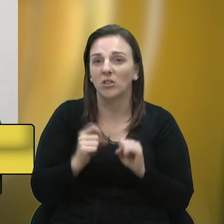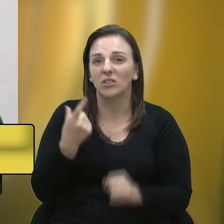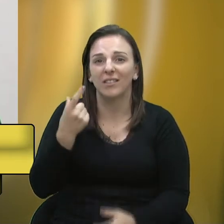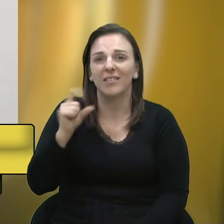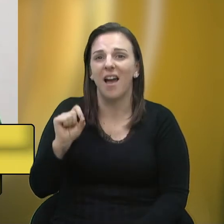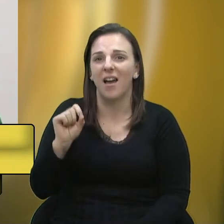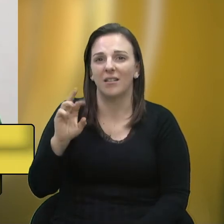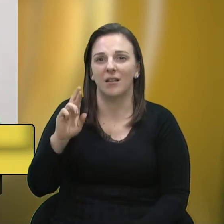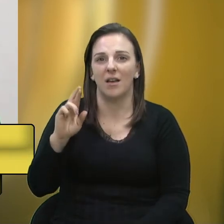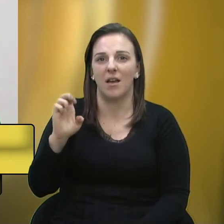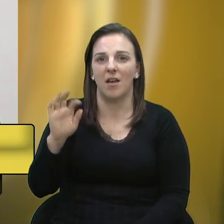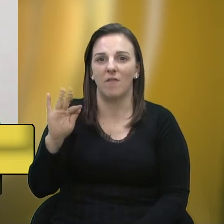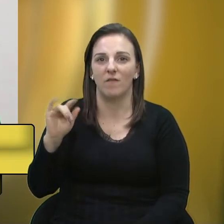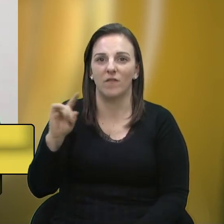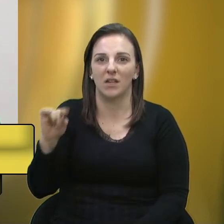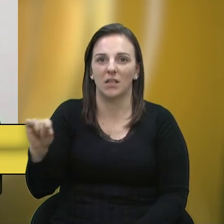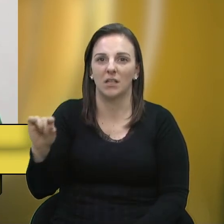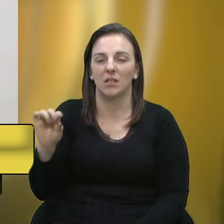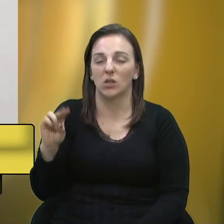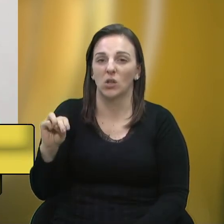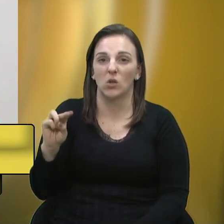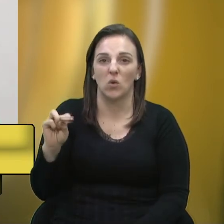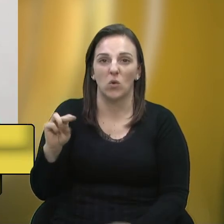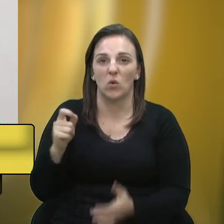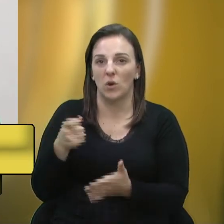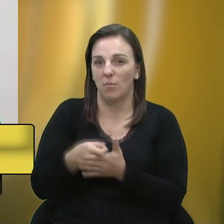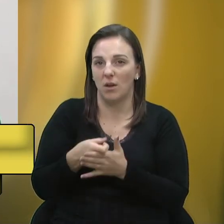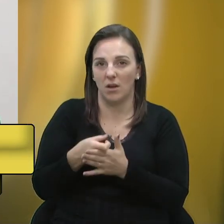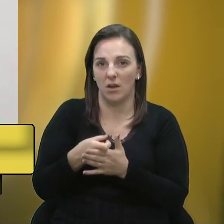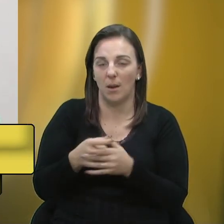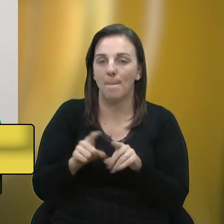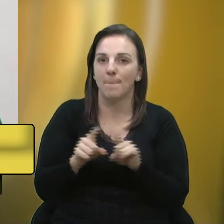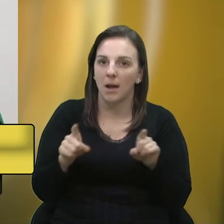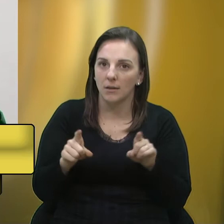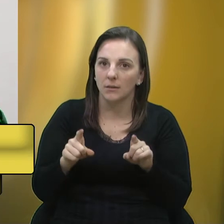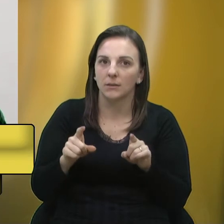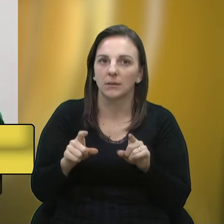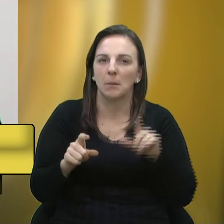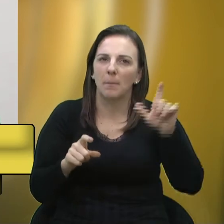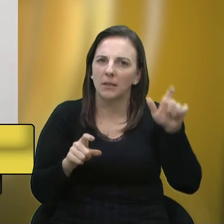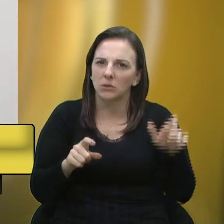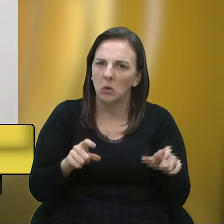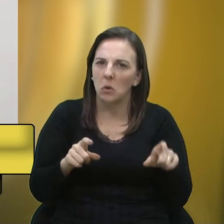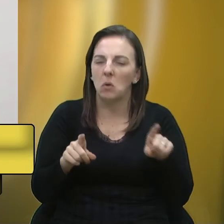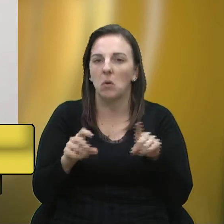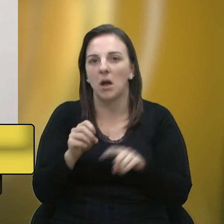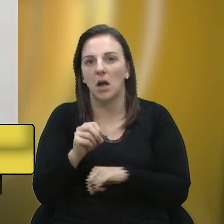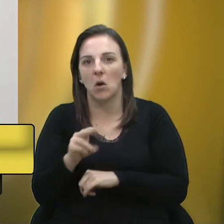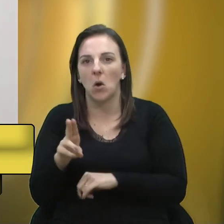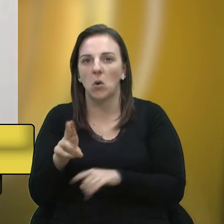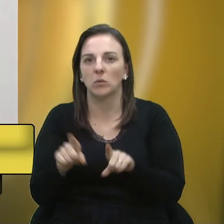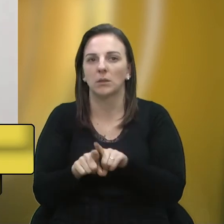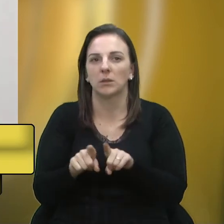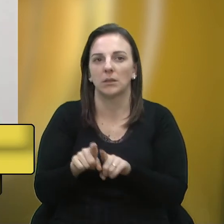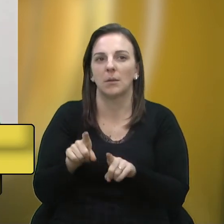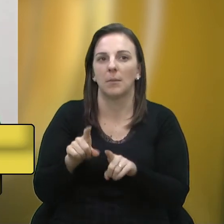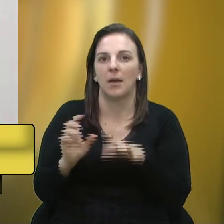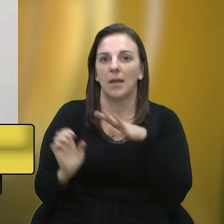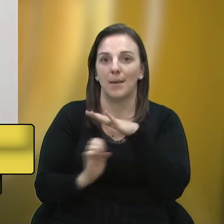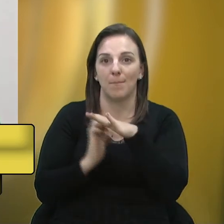Agora, aquelas pessoas e os empresários que não puderam honrar com seus débitos, com suas dívidas,